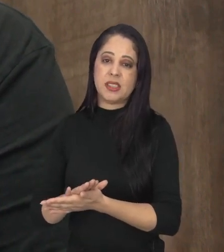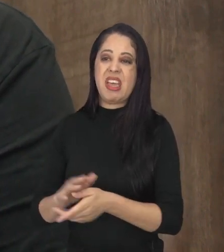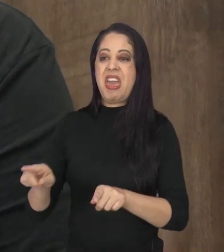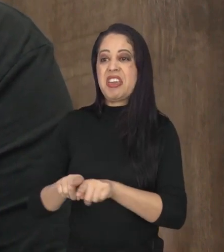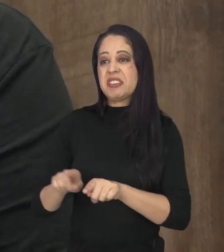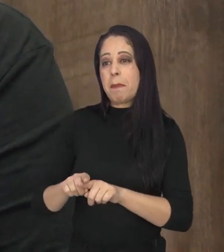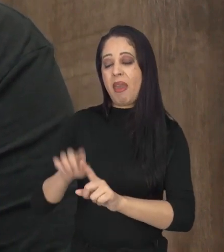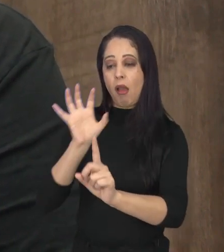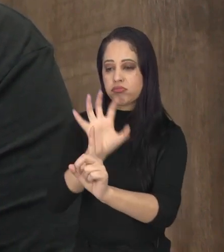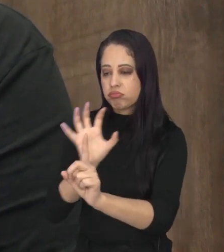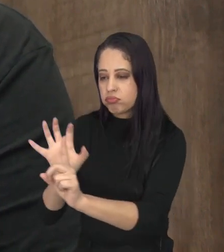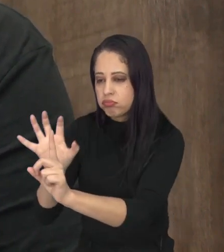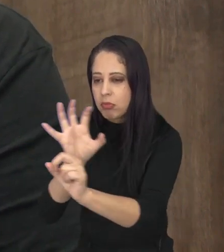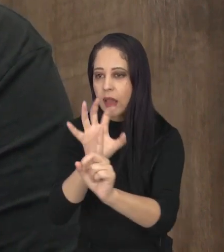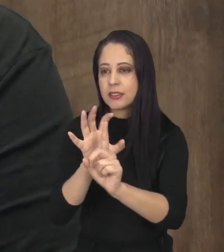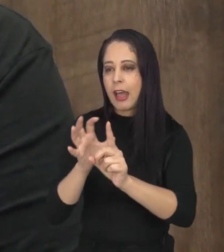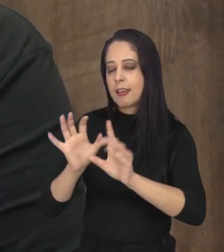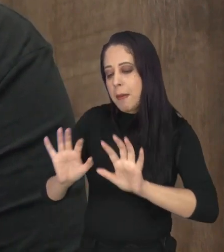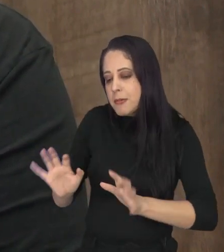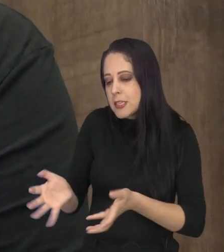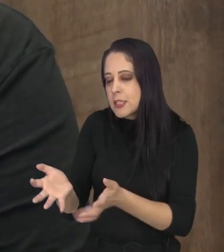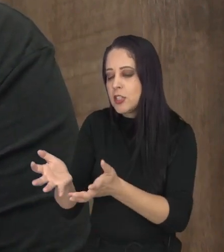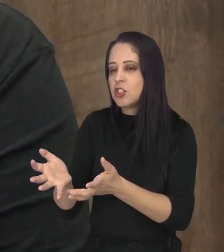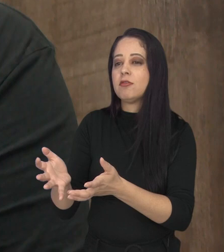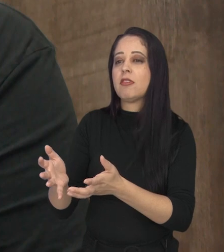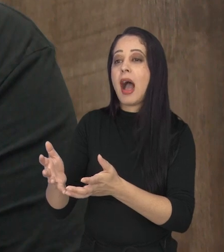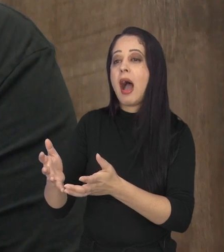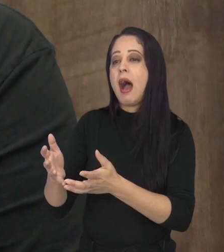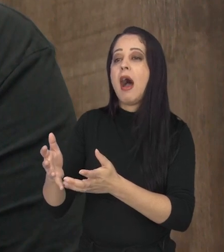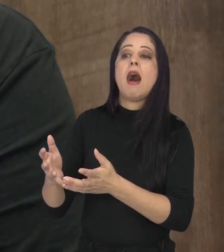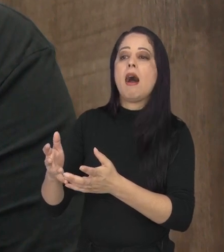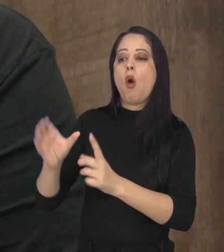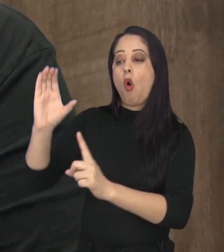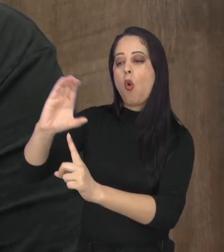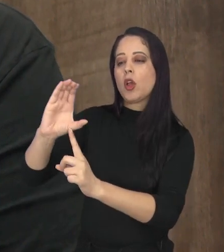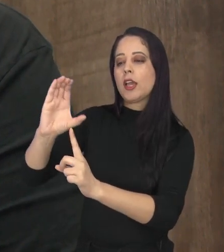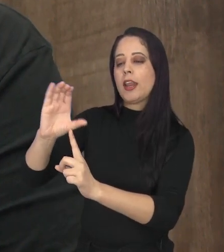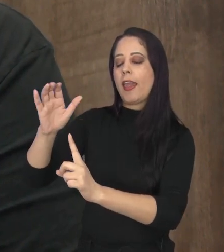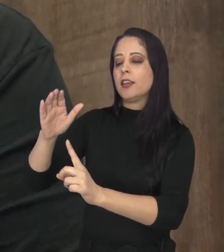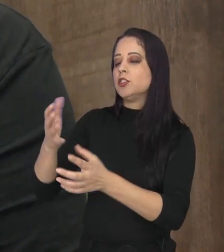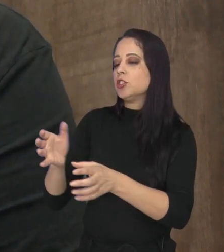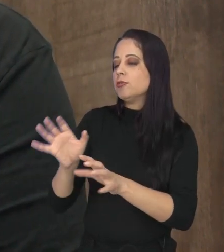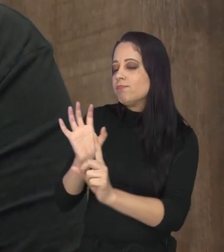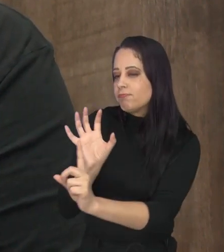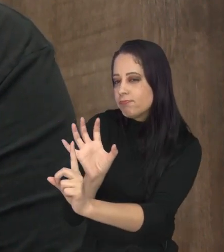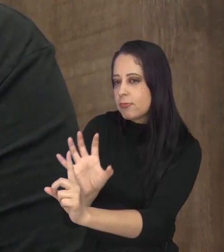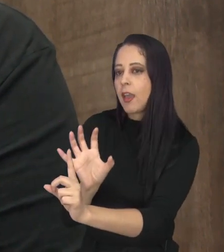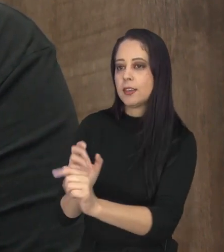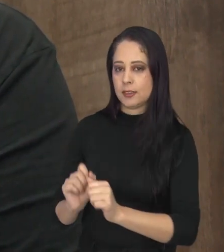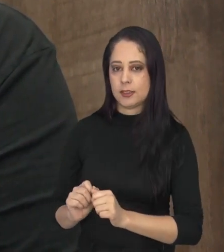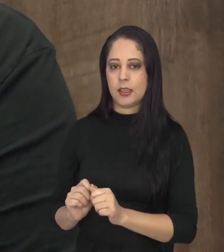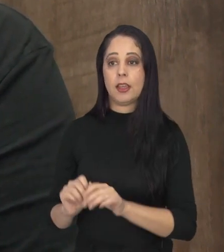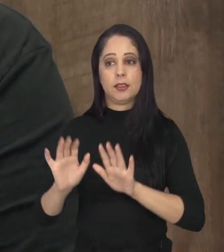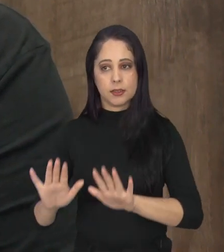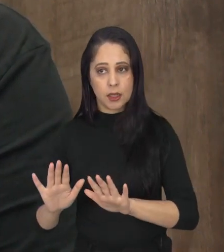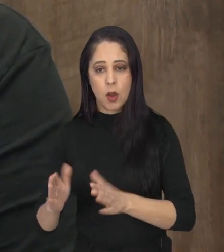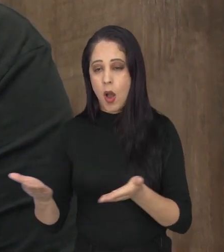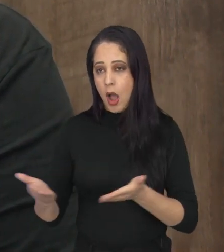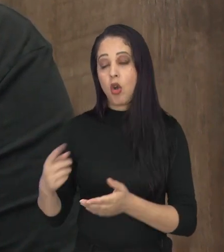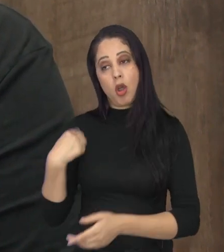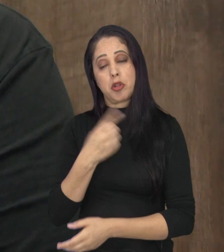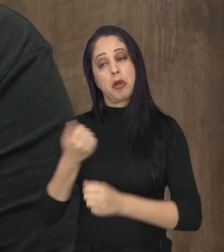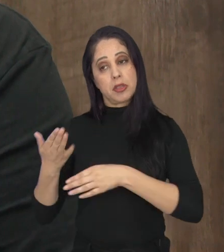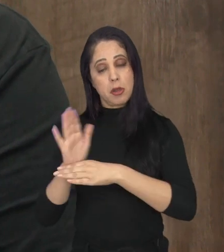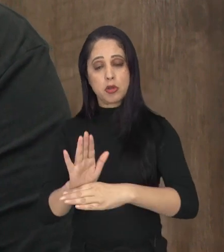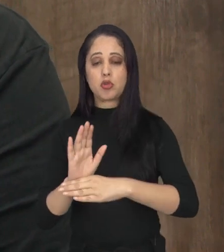das redes e, consequentemente, impactar mais pessoas, impactar mais clientes potenciais e ter mais resultado. Então, é isso que a gente